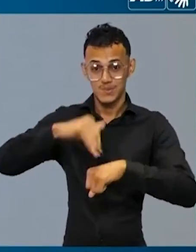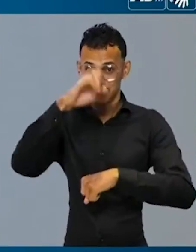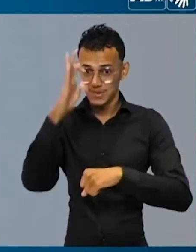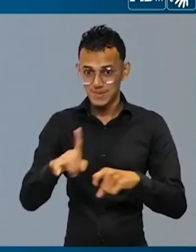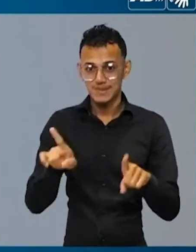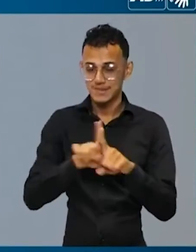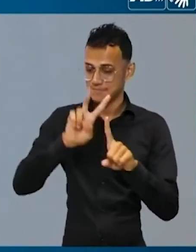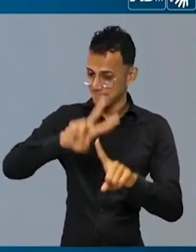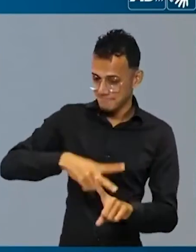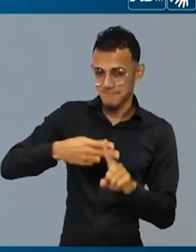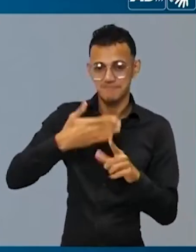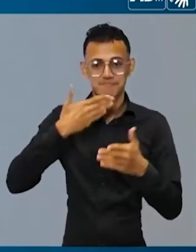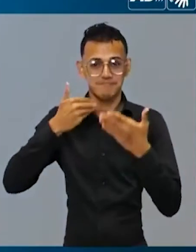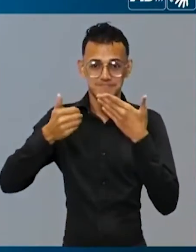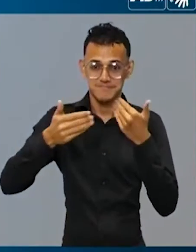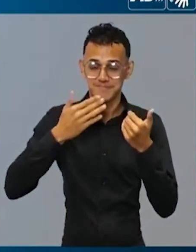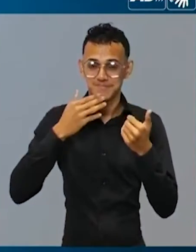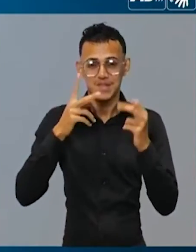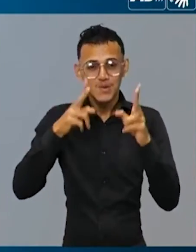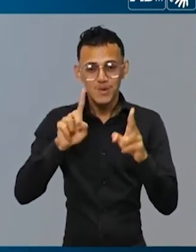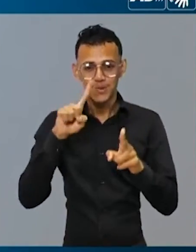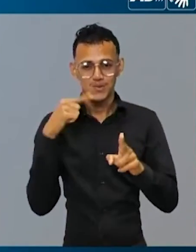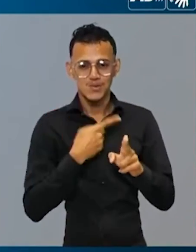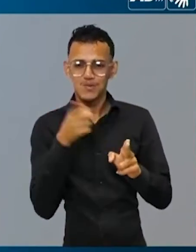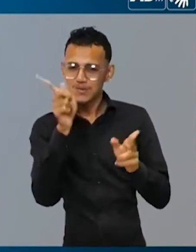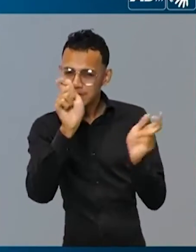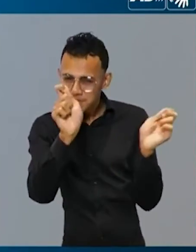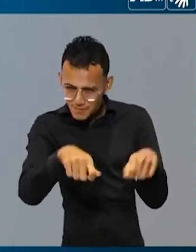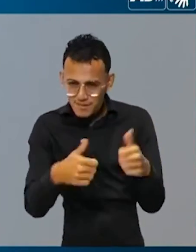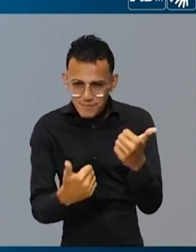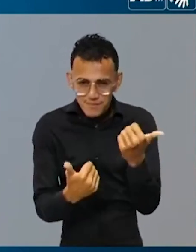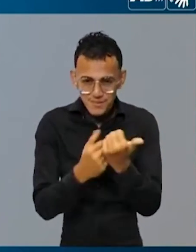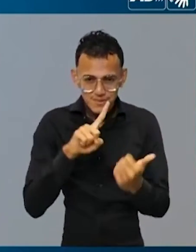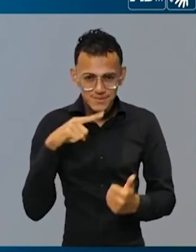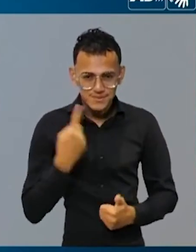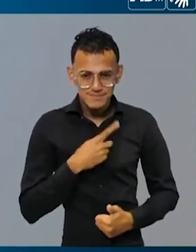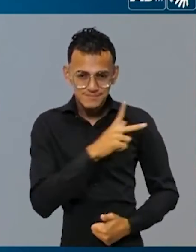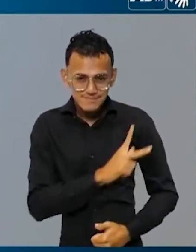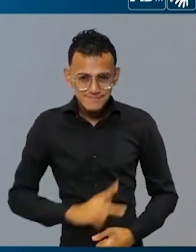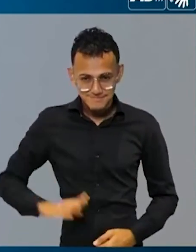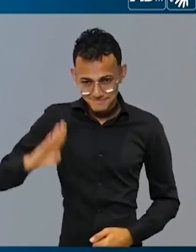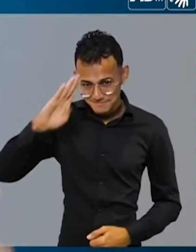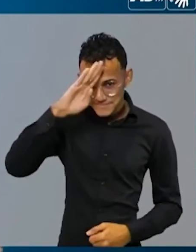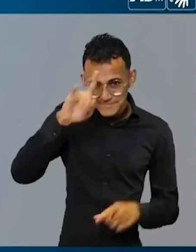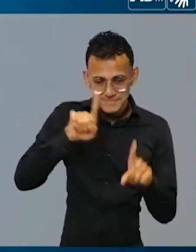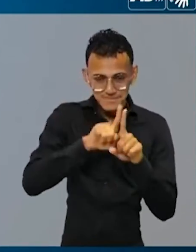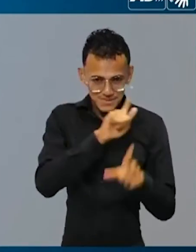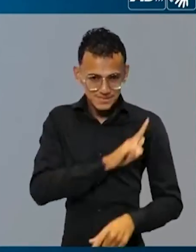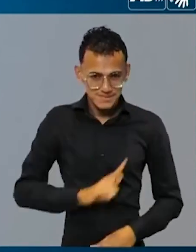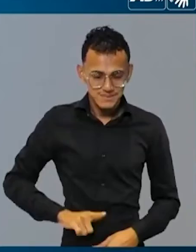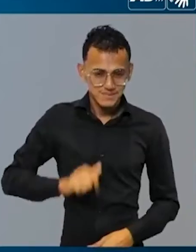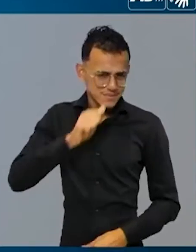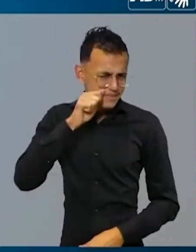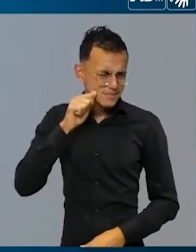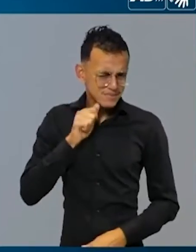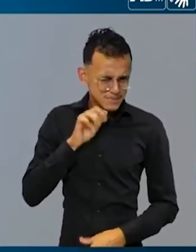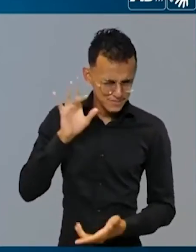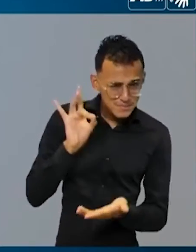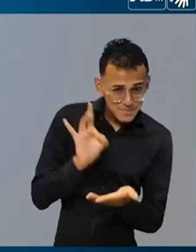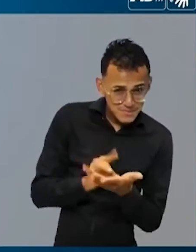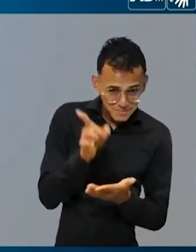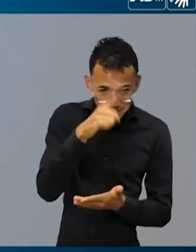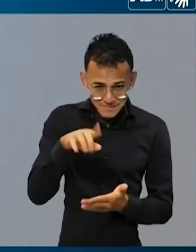precisa continuar melhorando. Assim como nós, você também é apoiador do nosso presidente Bolsonaro e do nosso governador, Coronel